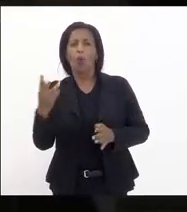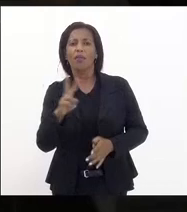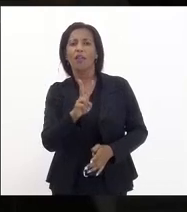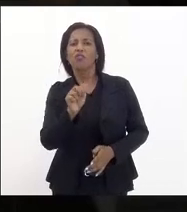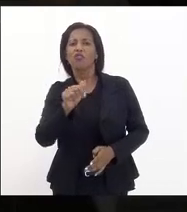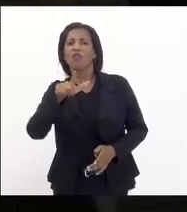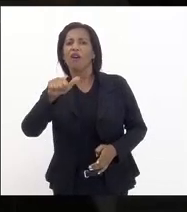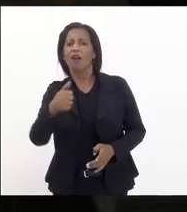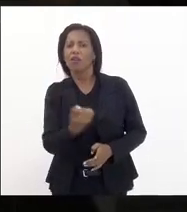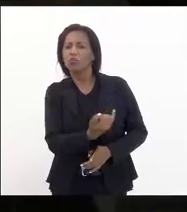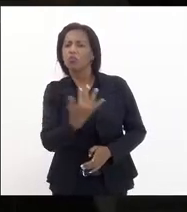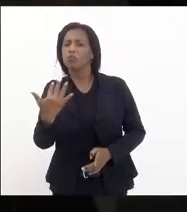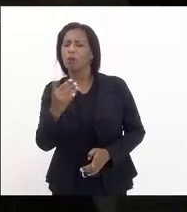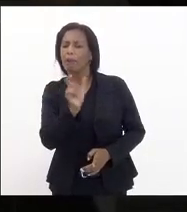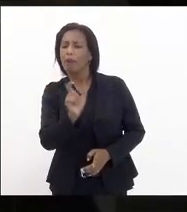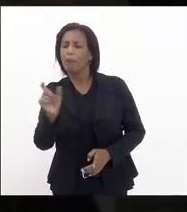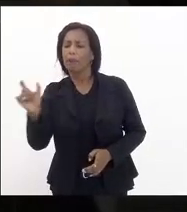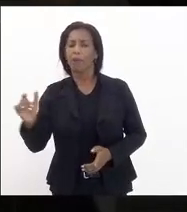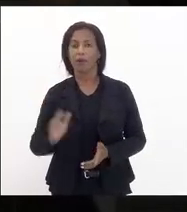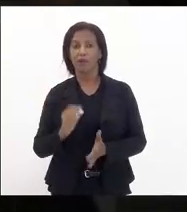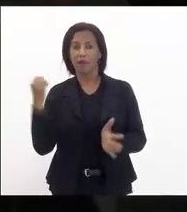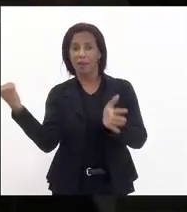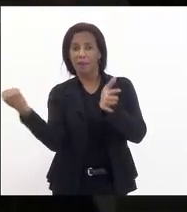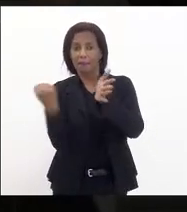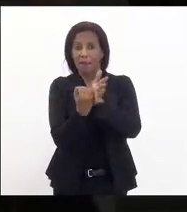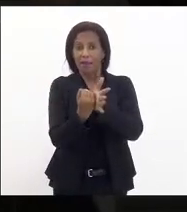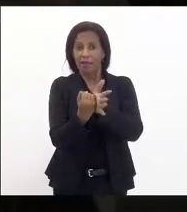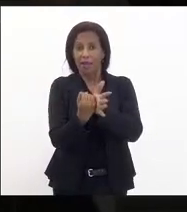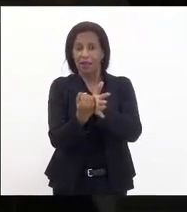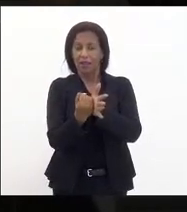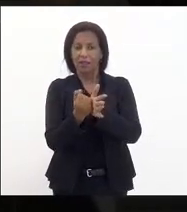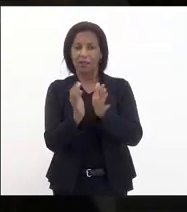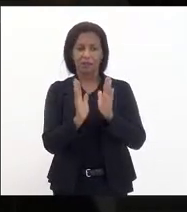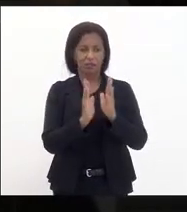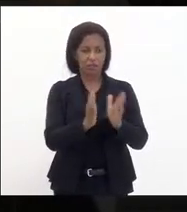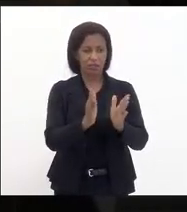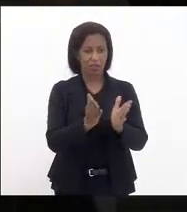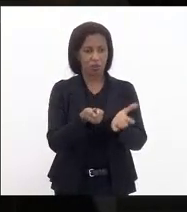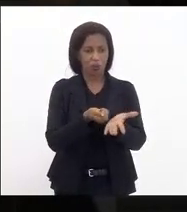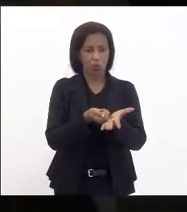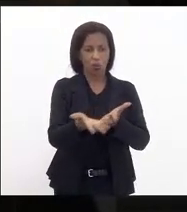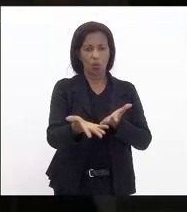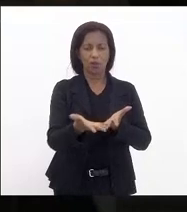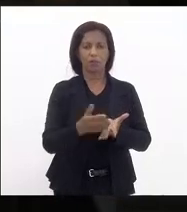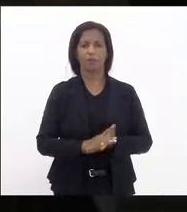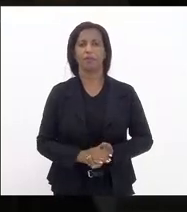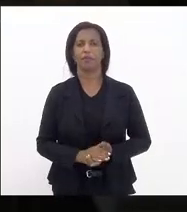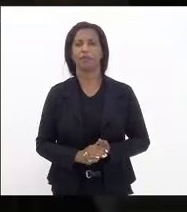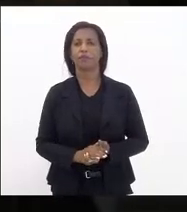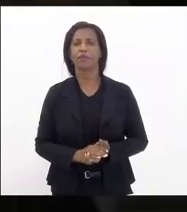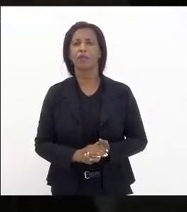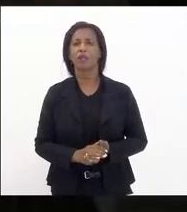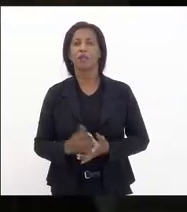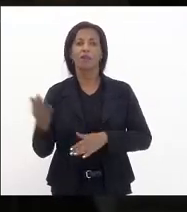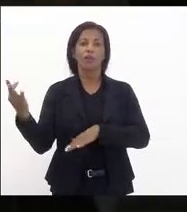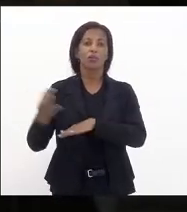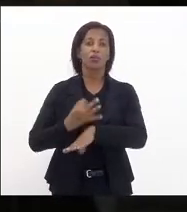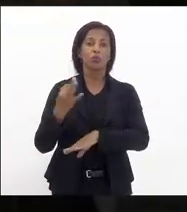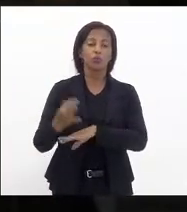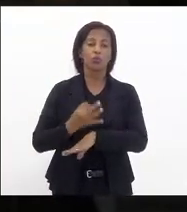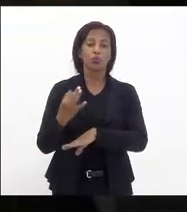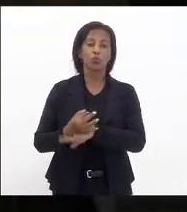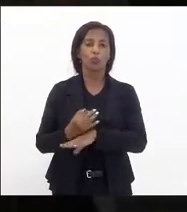vagas que vai pactar de tanto o orçamento que poderá suportar